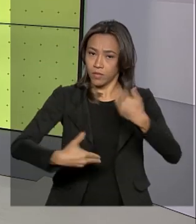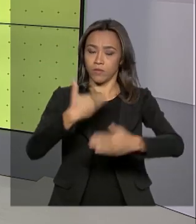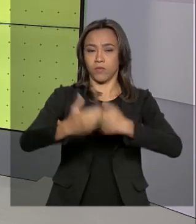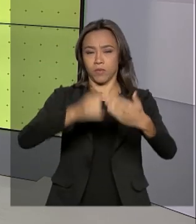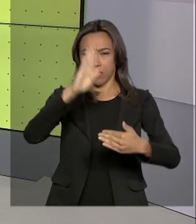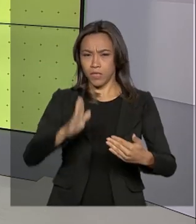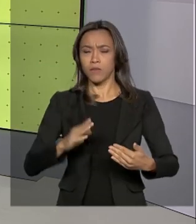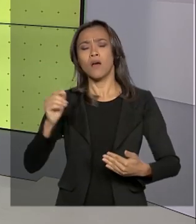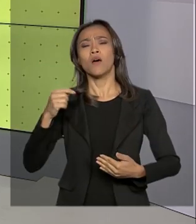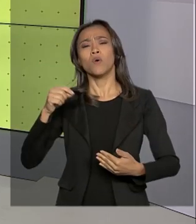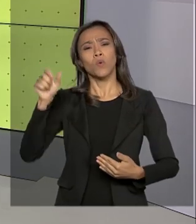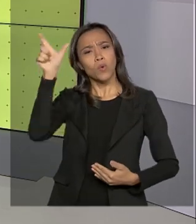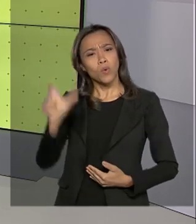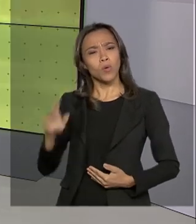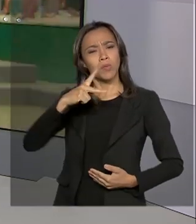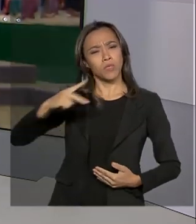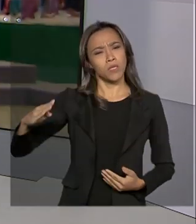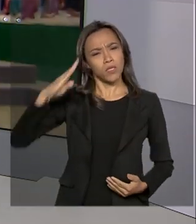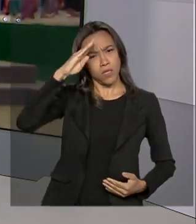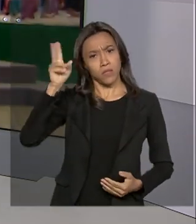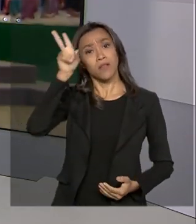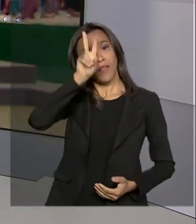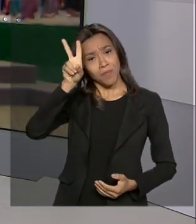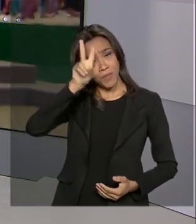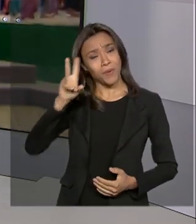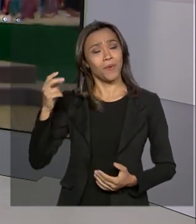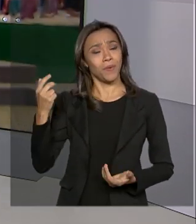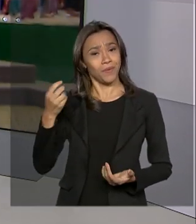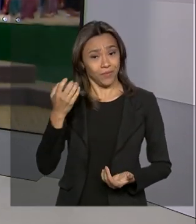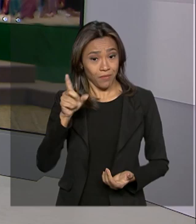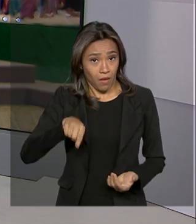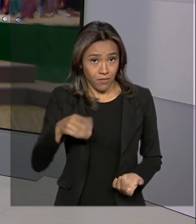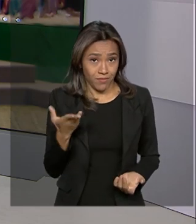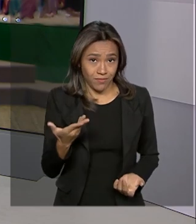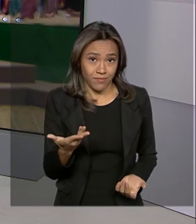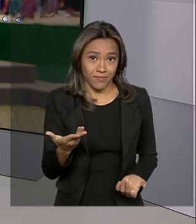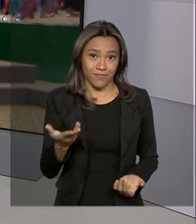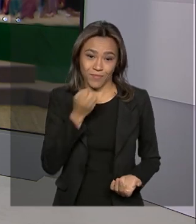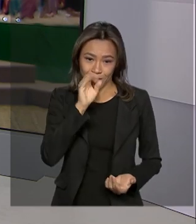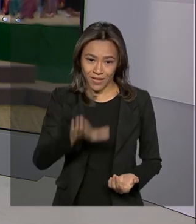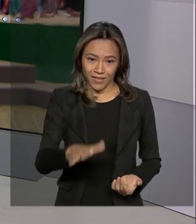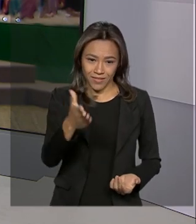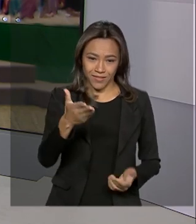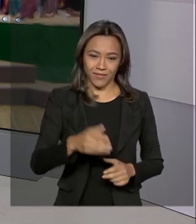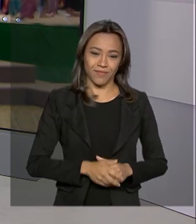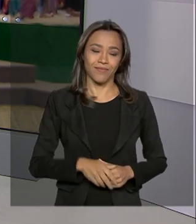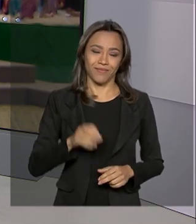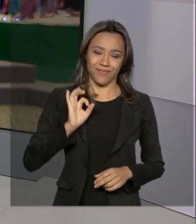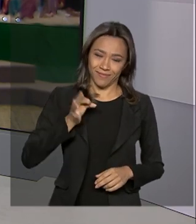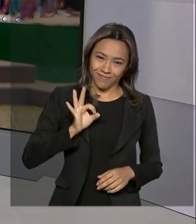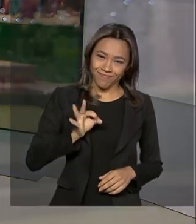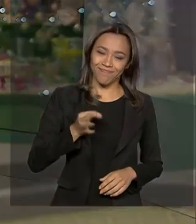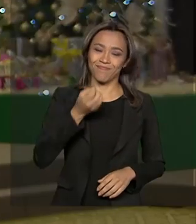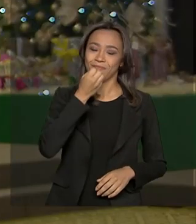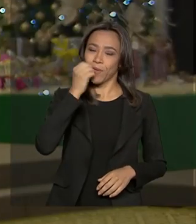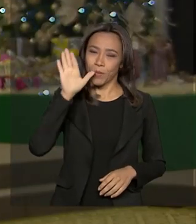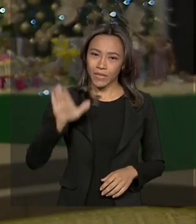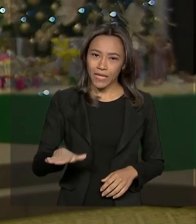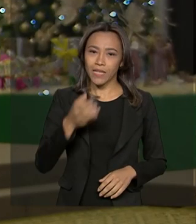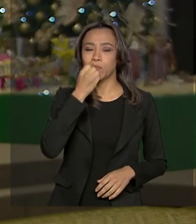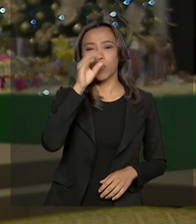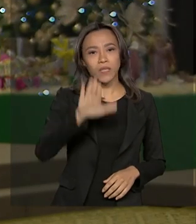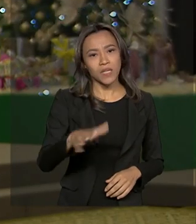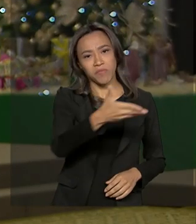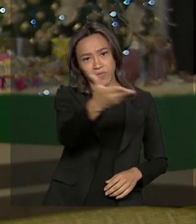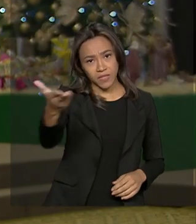Jair Bolsonaro. Não é isso, Luciana? Boa tarde para você. É isso mesmo, Roberto. Boa tarde para você. Boa tarde